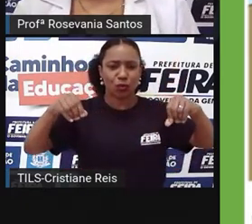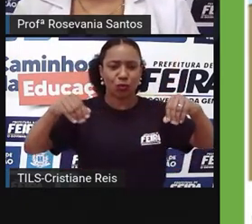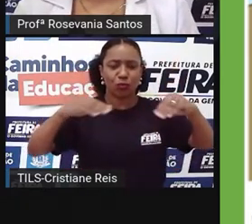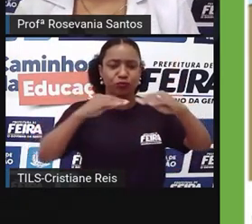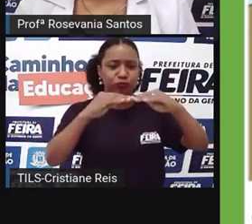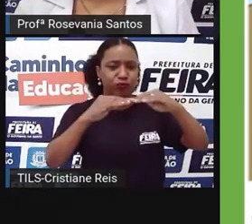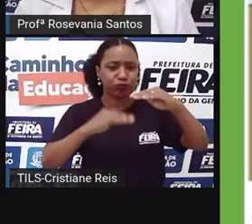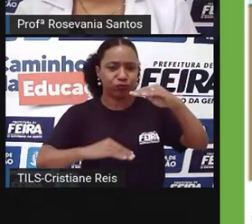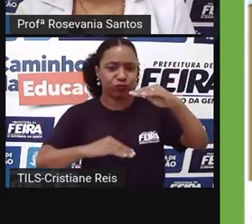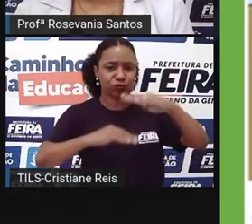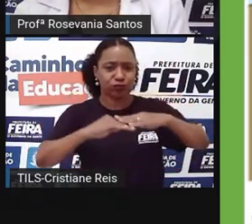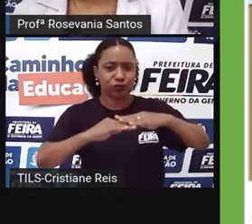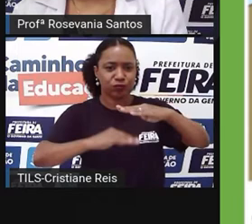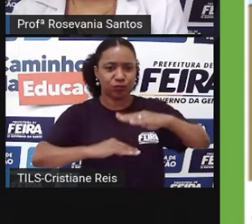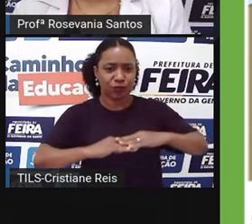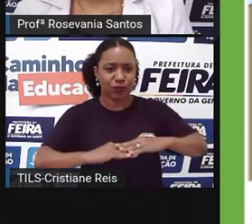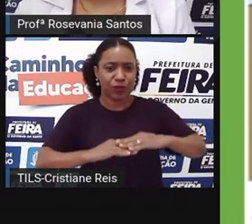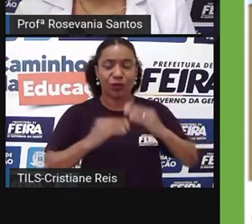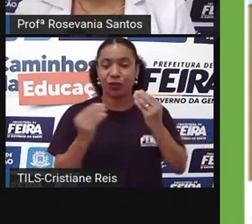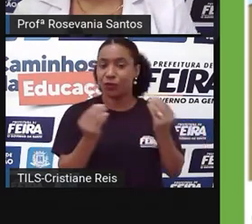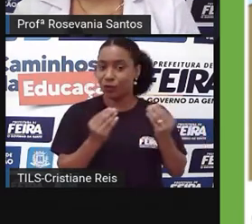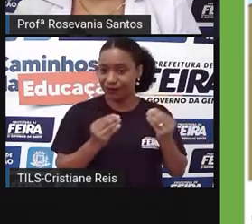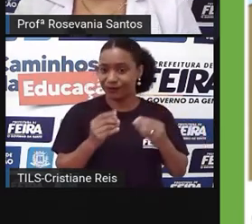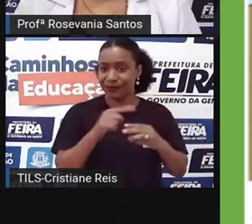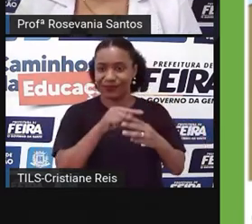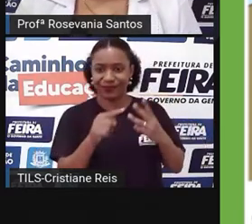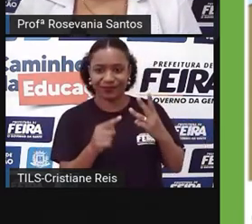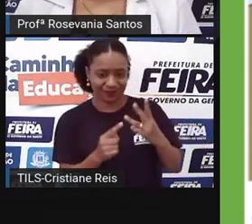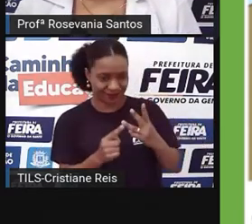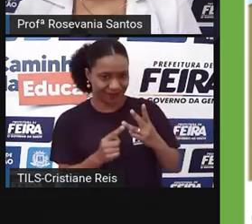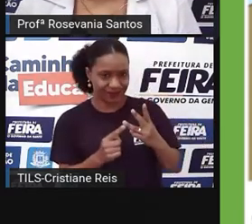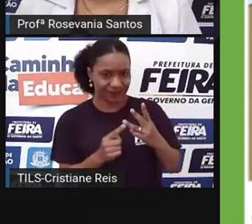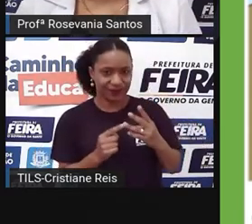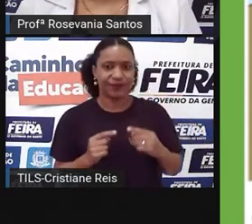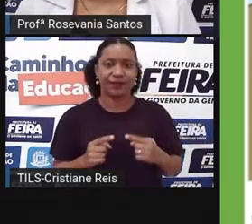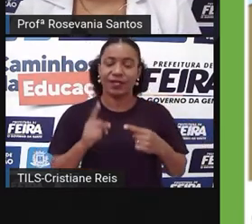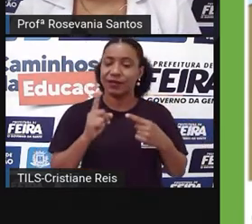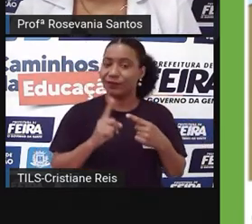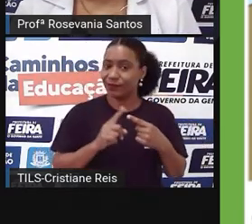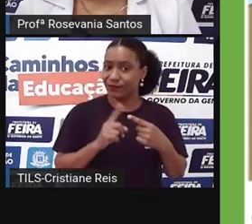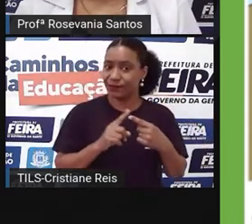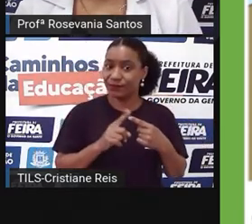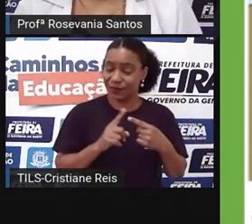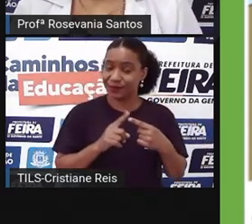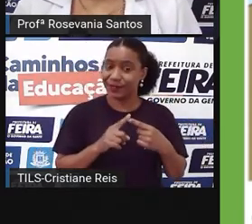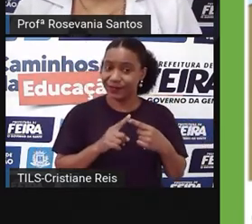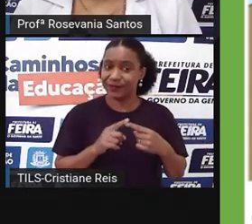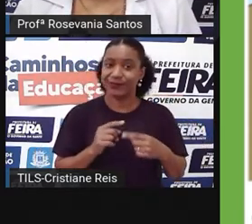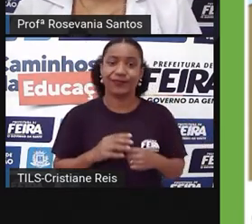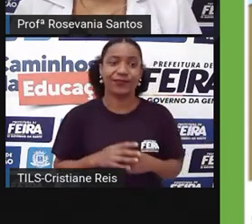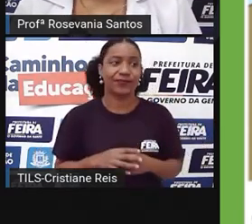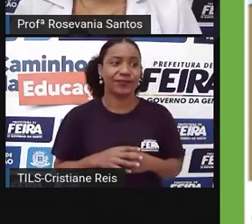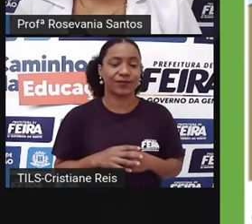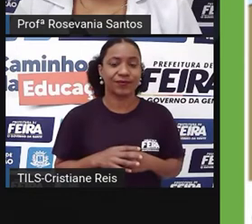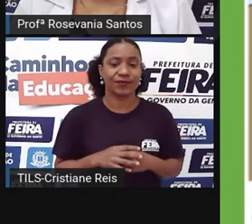aqui três tipos de matas. A primeira é a mata de igapô, que é caracterizada por